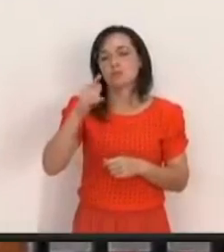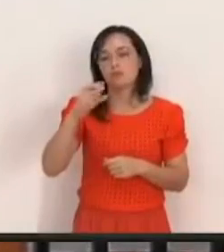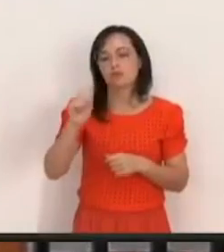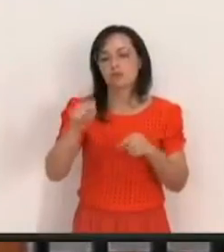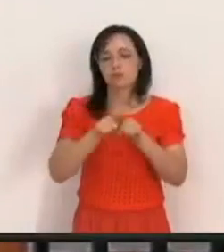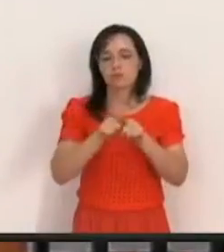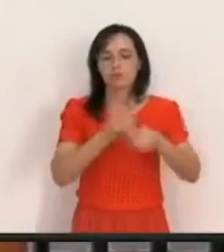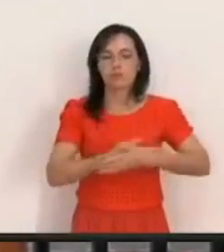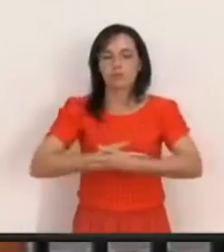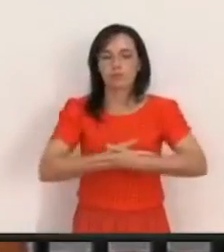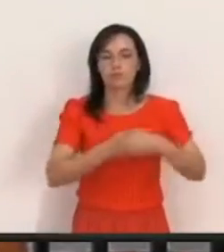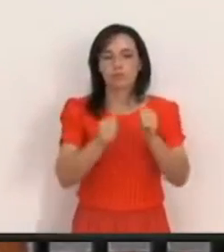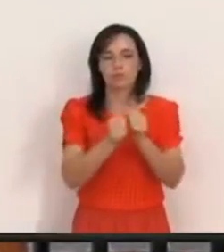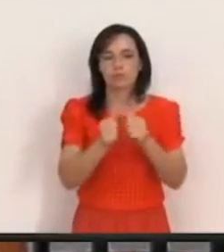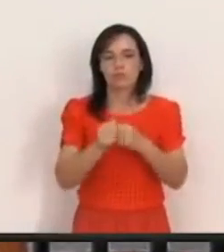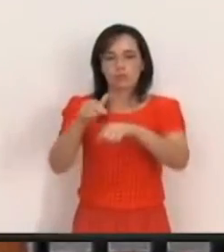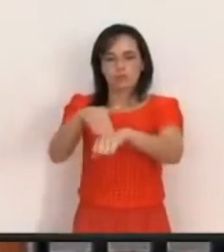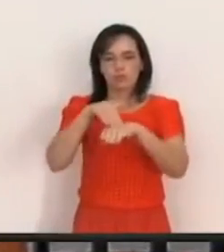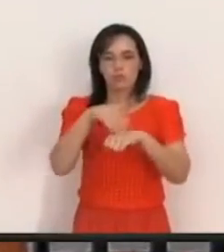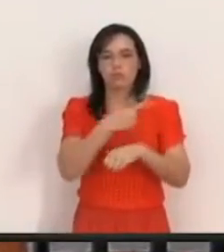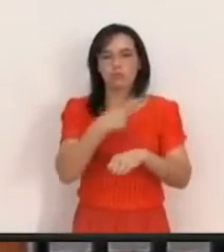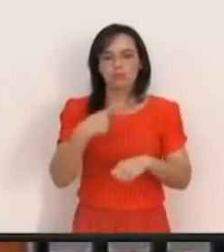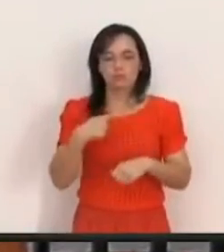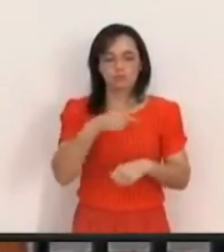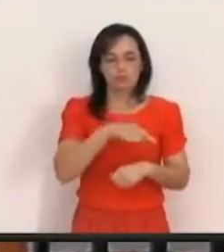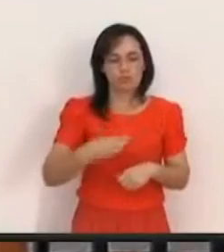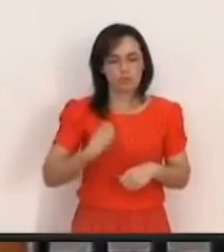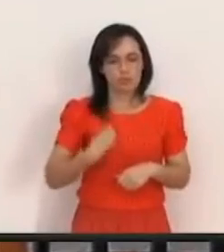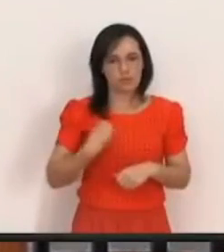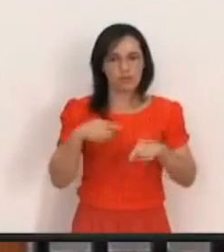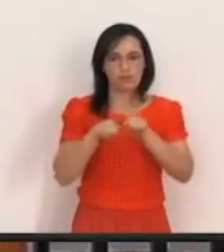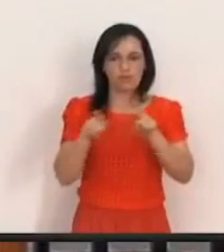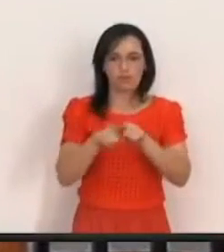pastores Que estiverem presentes E quero convidar os diáconos Também para vir à frente